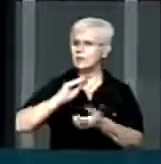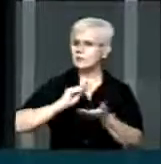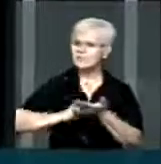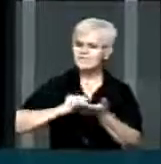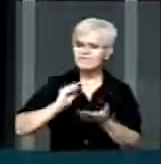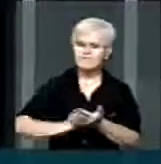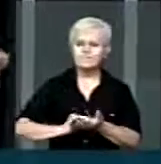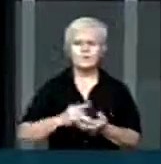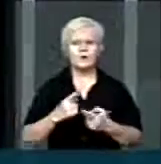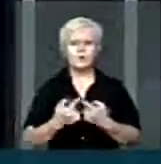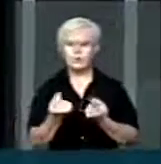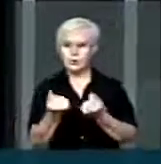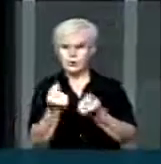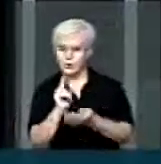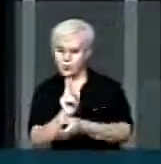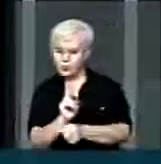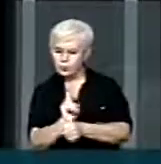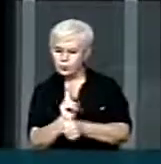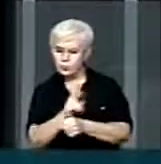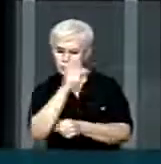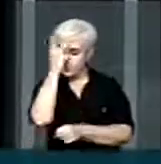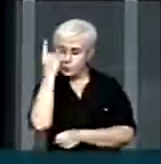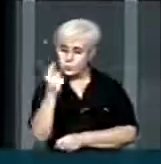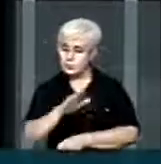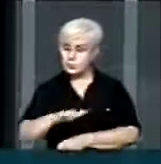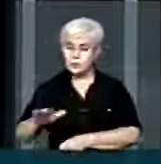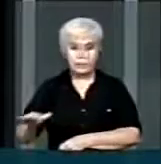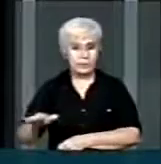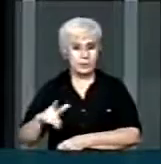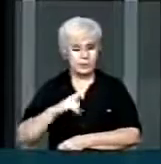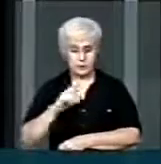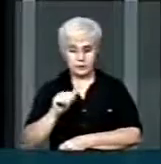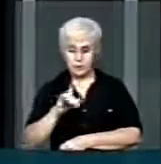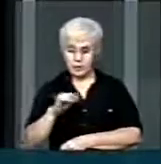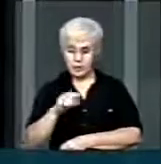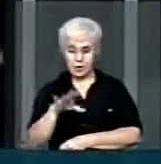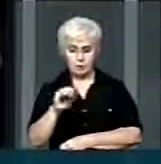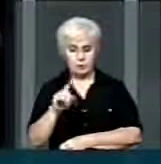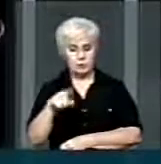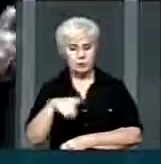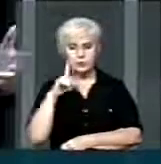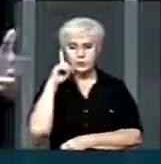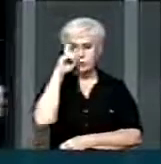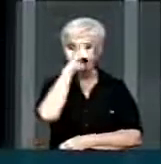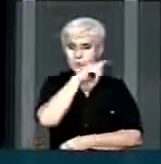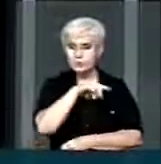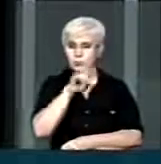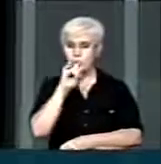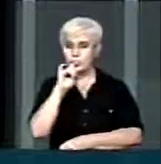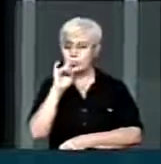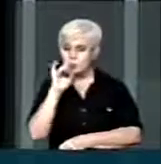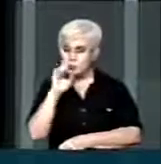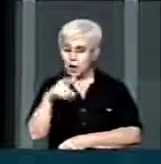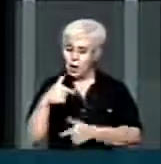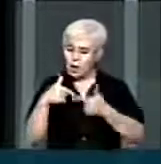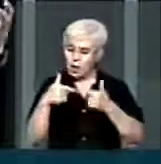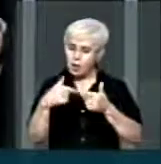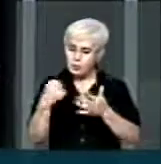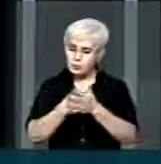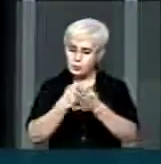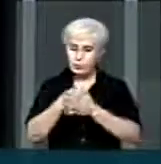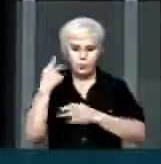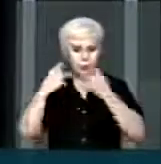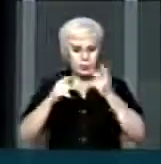porque o custo de manutenção de uma criança como essa é muito difícil. E somente a luta política, a luta das